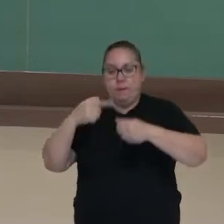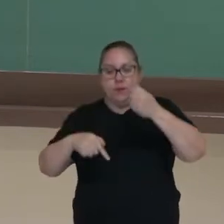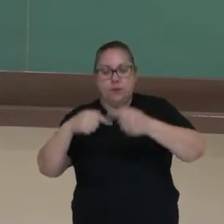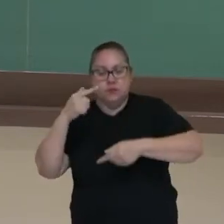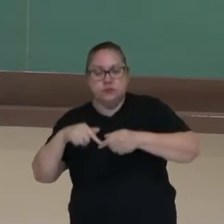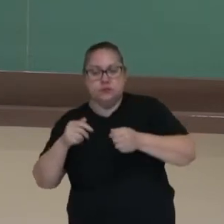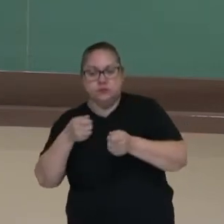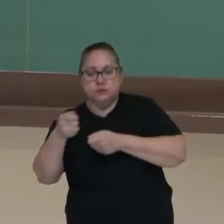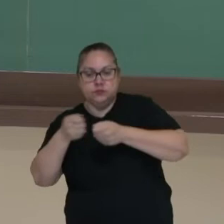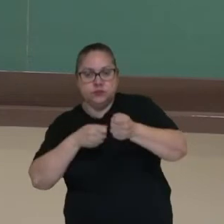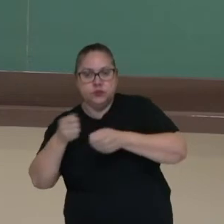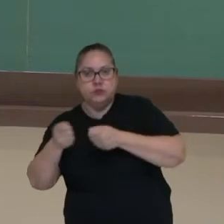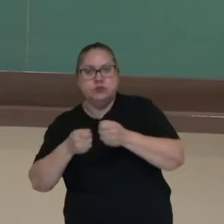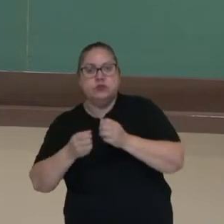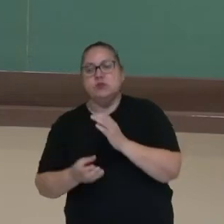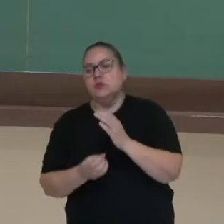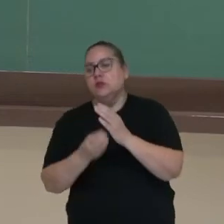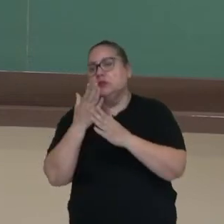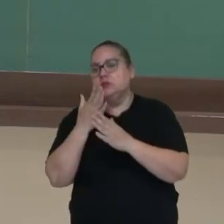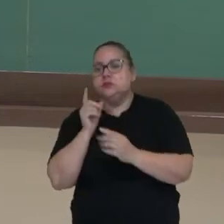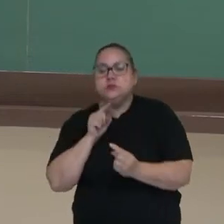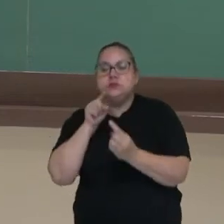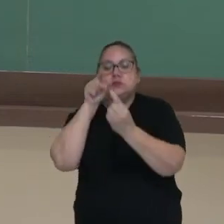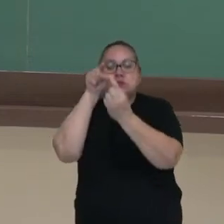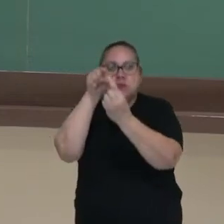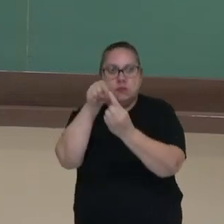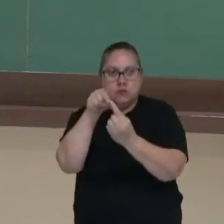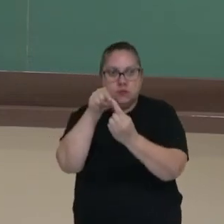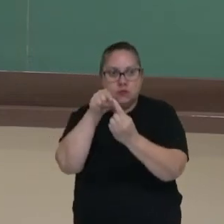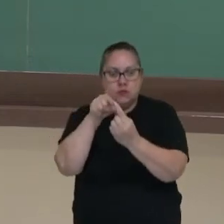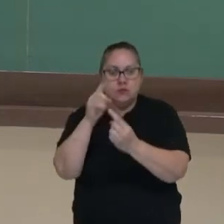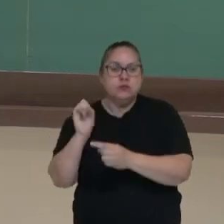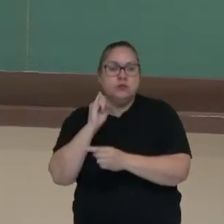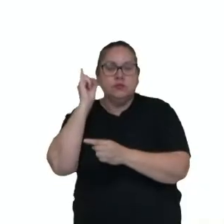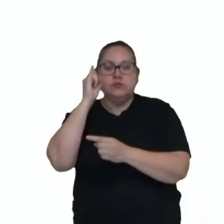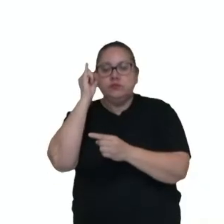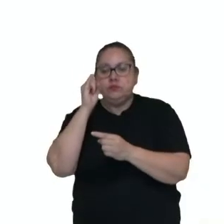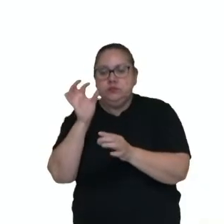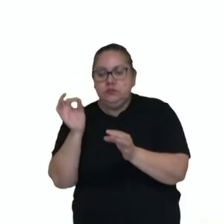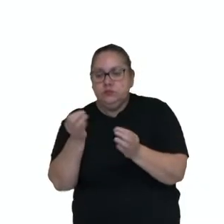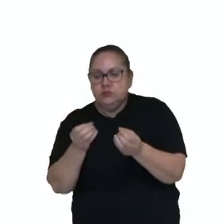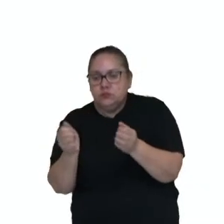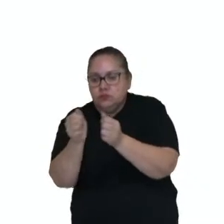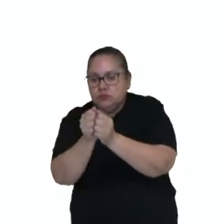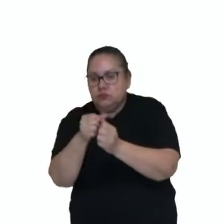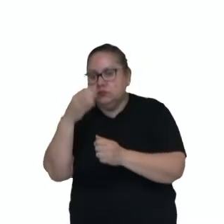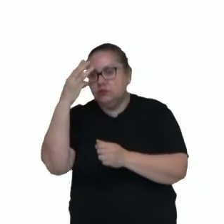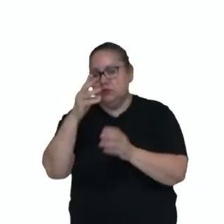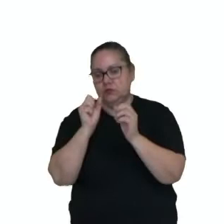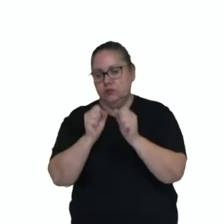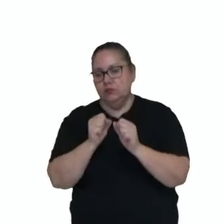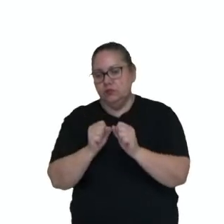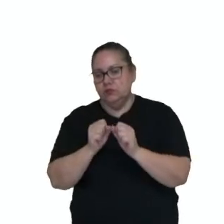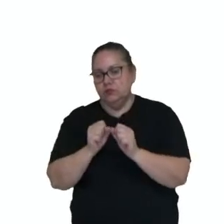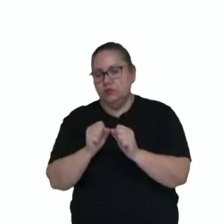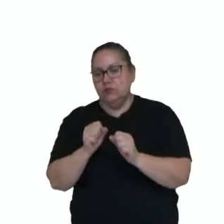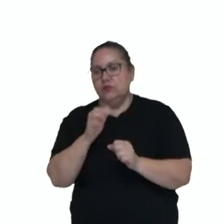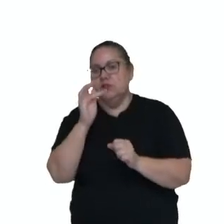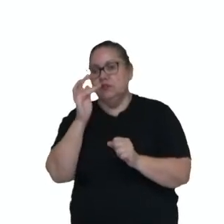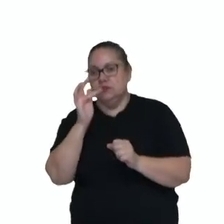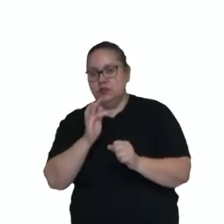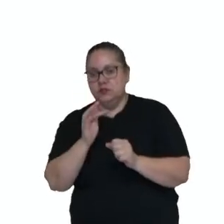-administrativa, que foi concebida com o objetivo principal de reunir os três poderes da esfera federal,